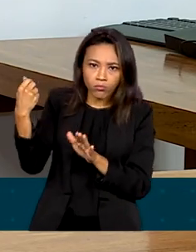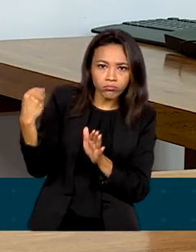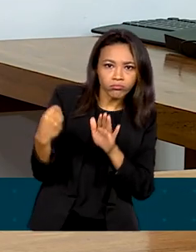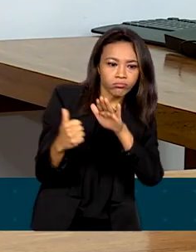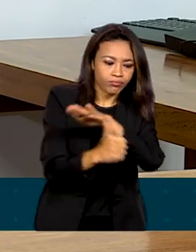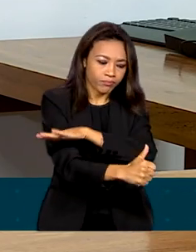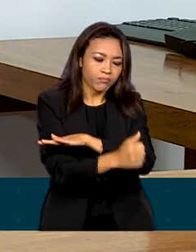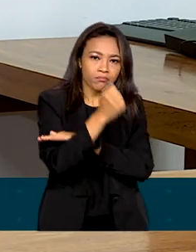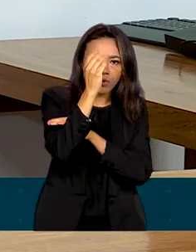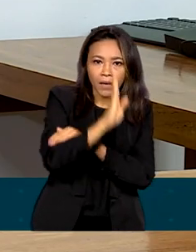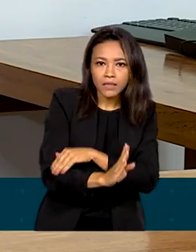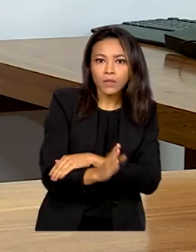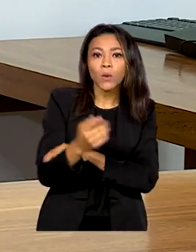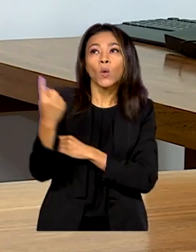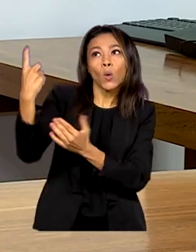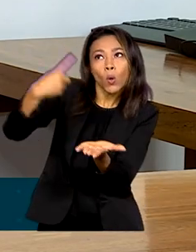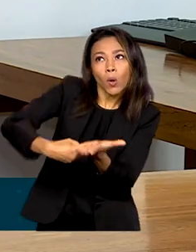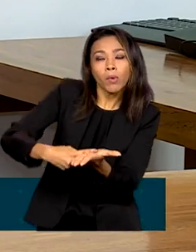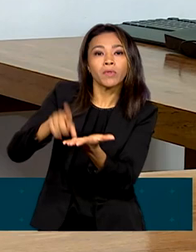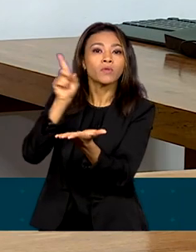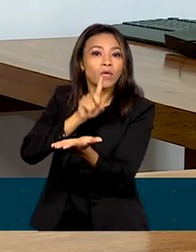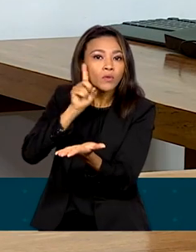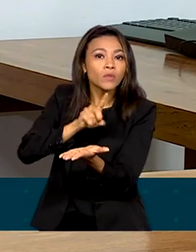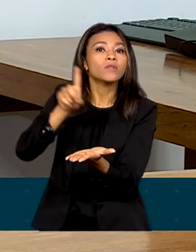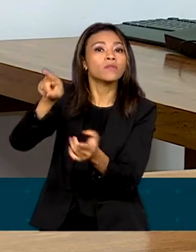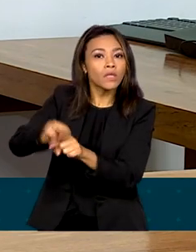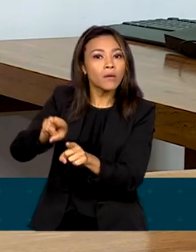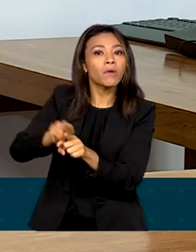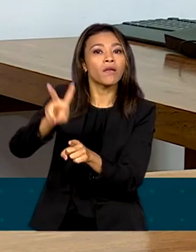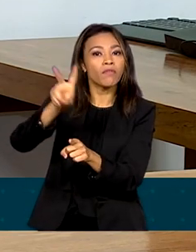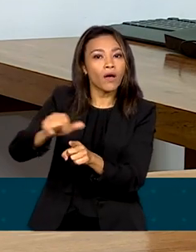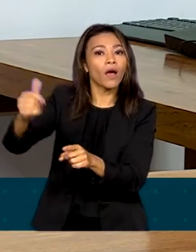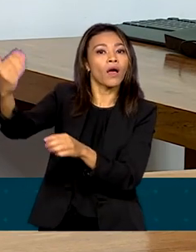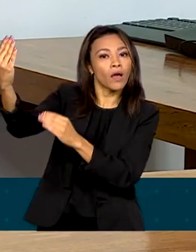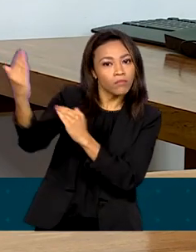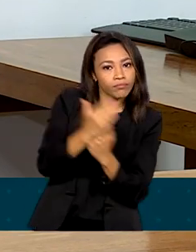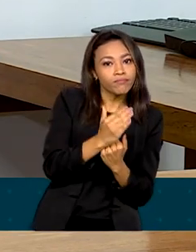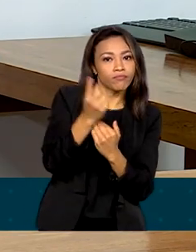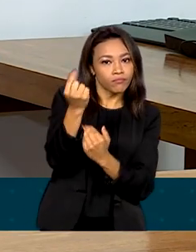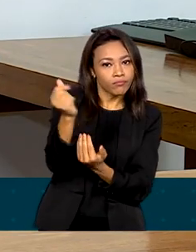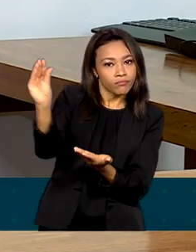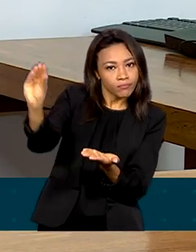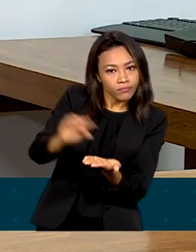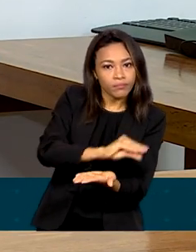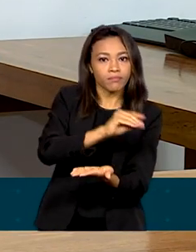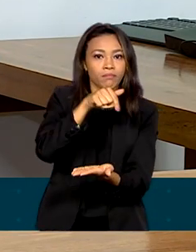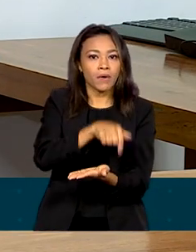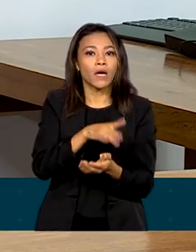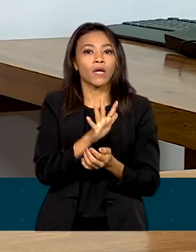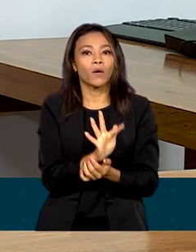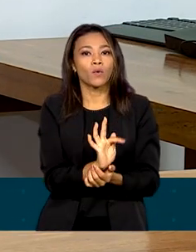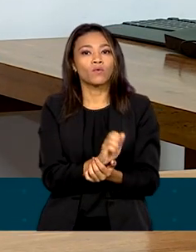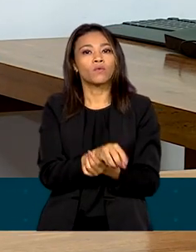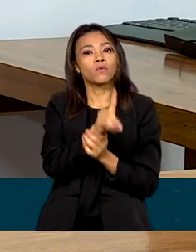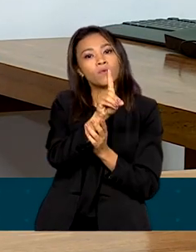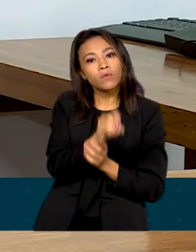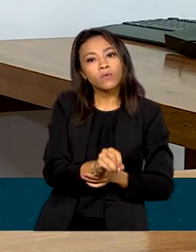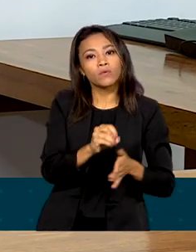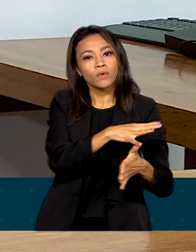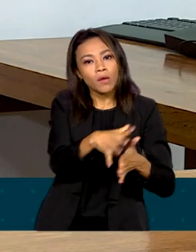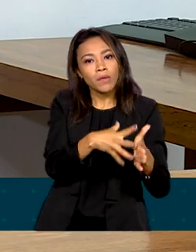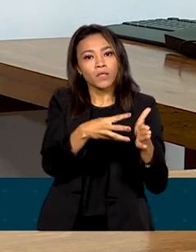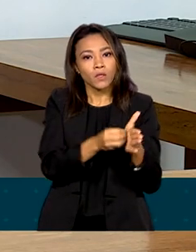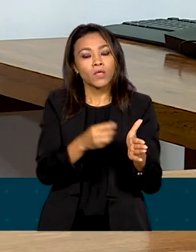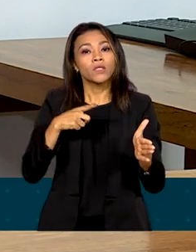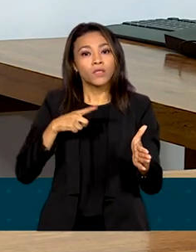compromisso dos Estados Unidos de que também vai aportar para o Fundo Amazônia e nós temos aí uma